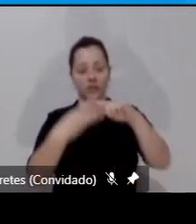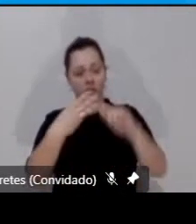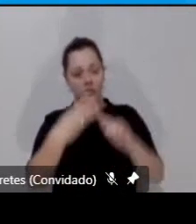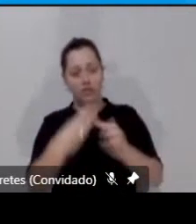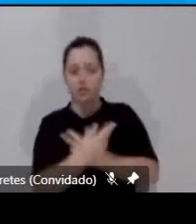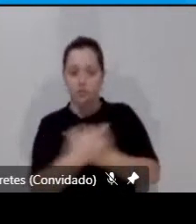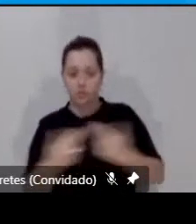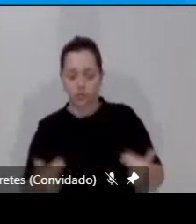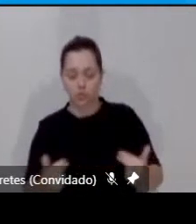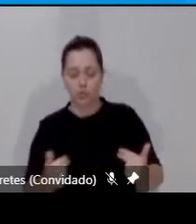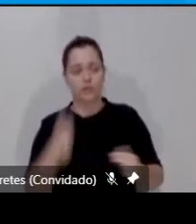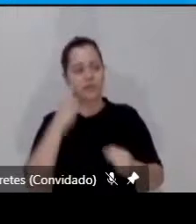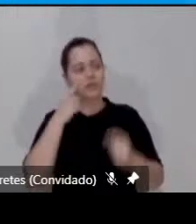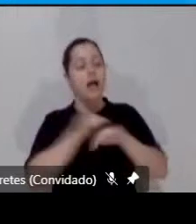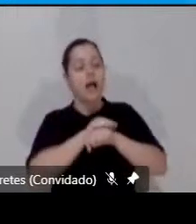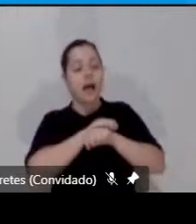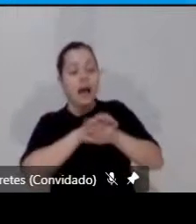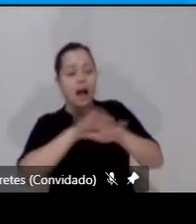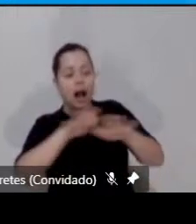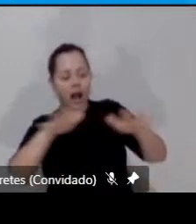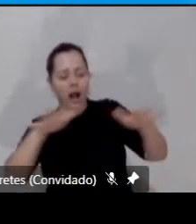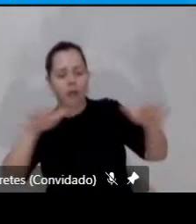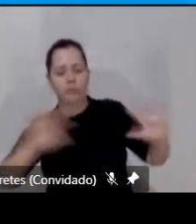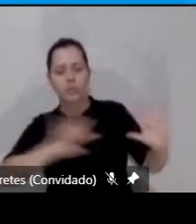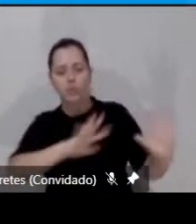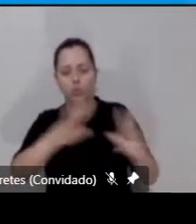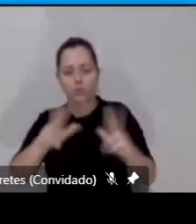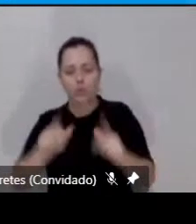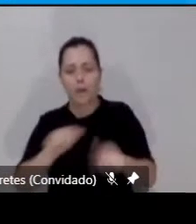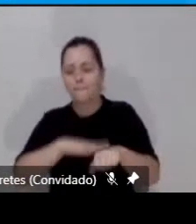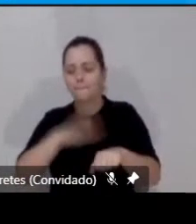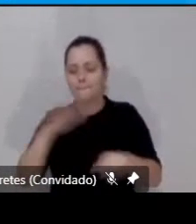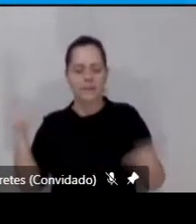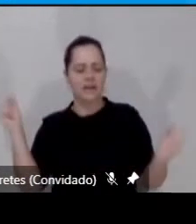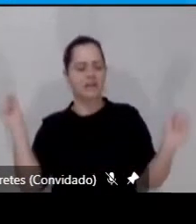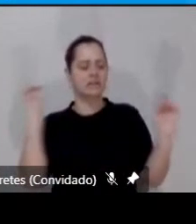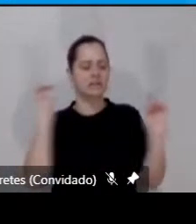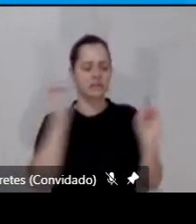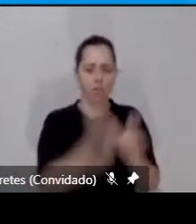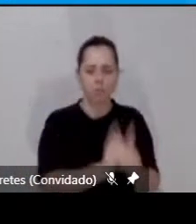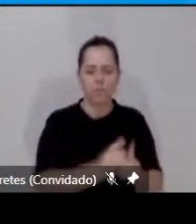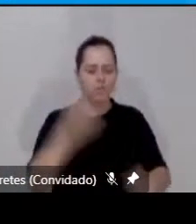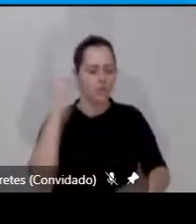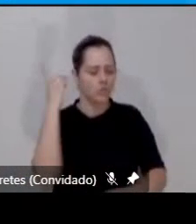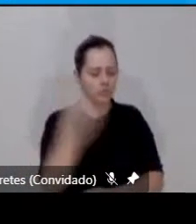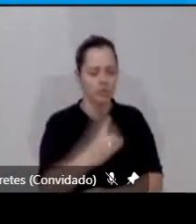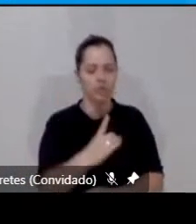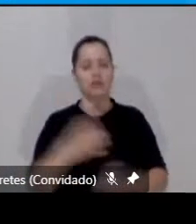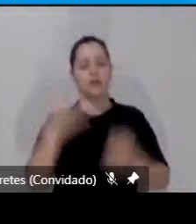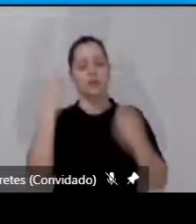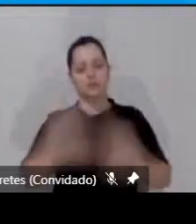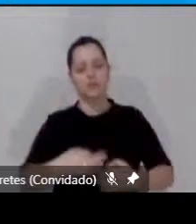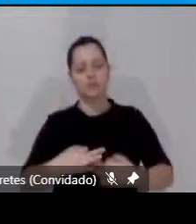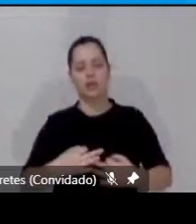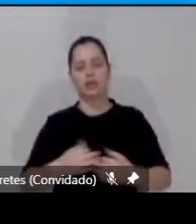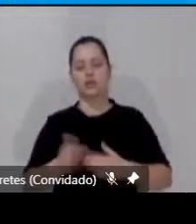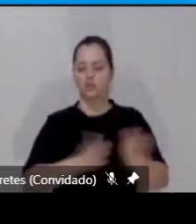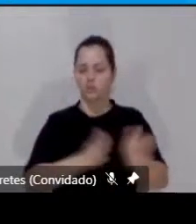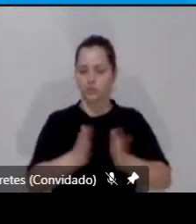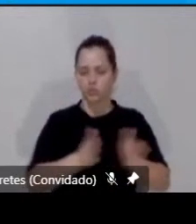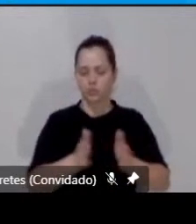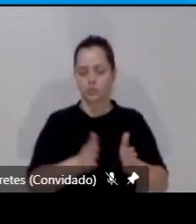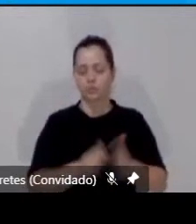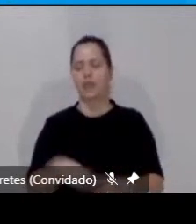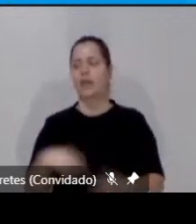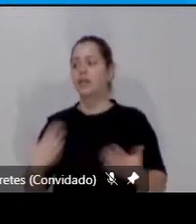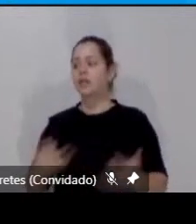essa dimensão mais completa do conceito de mobilidade. E aí, eu diria o